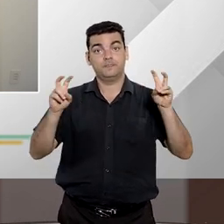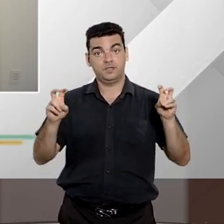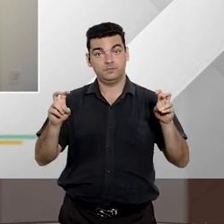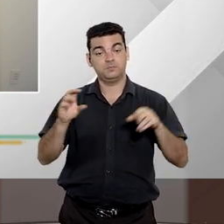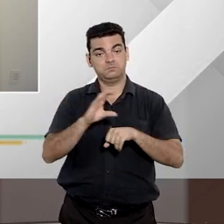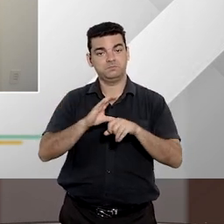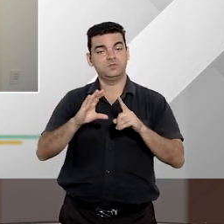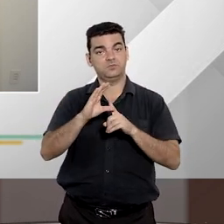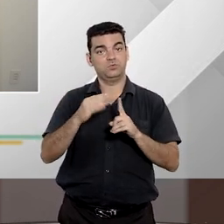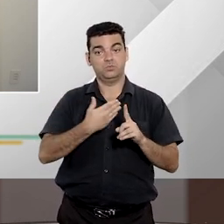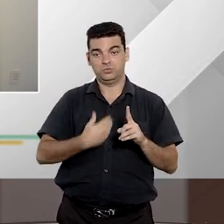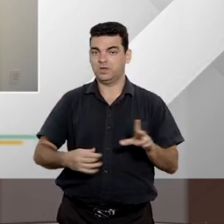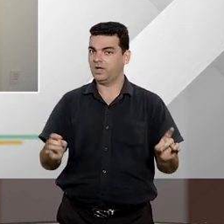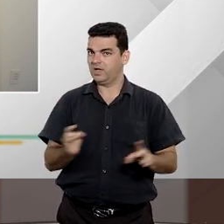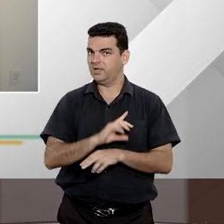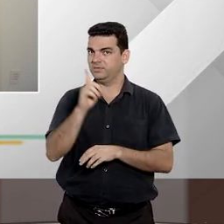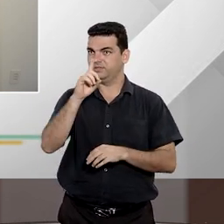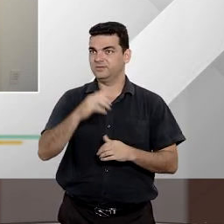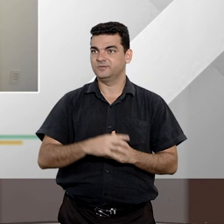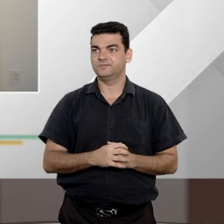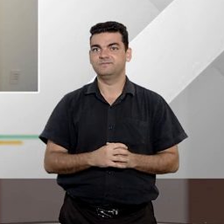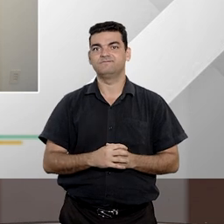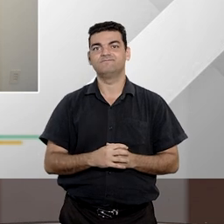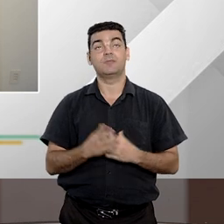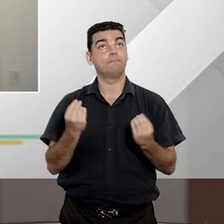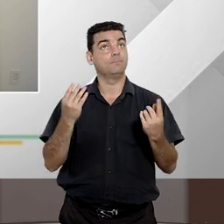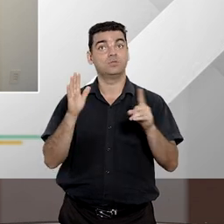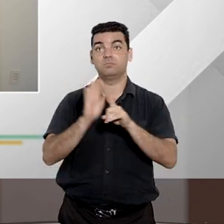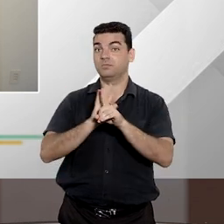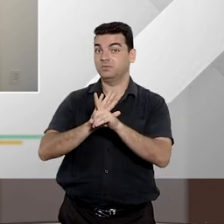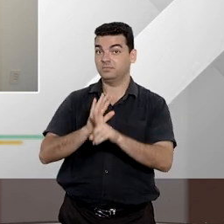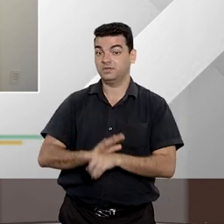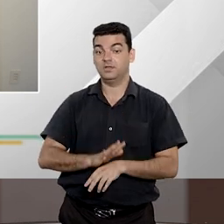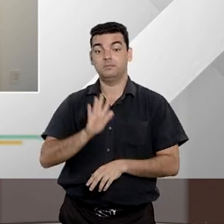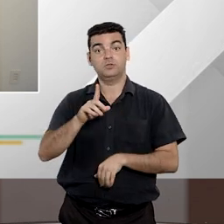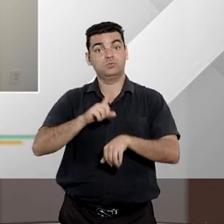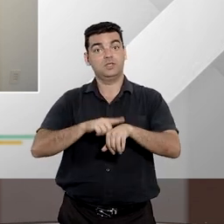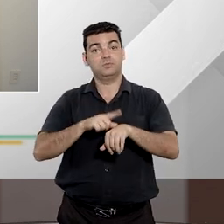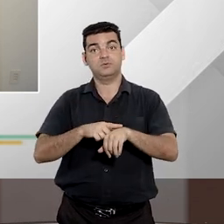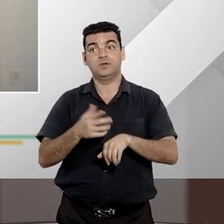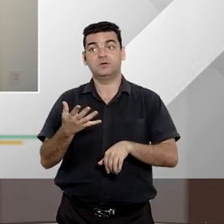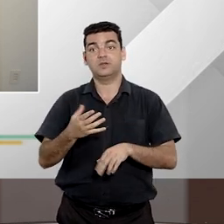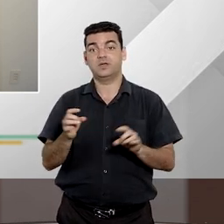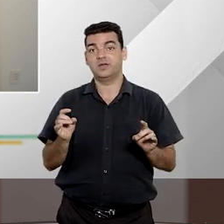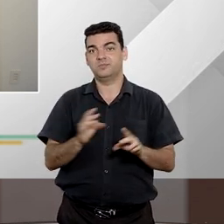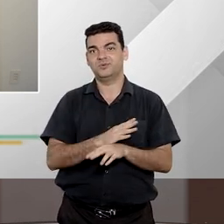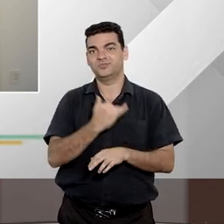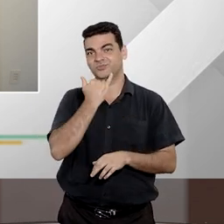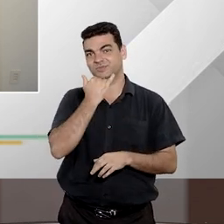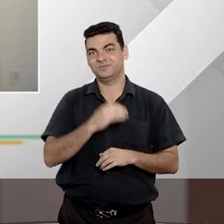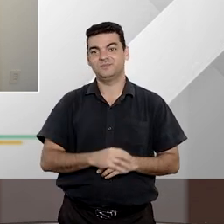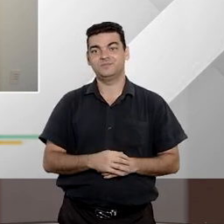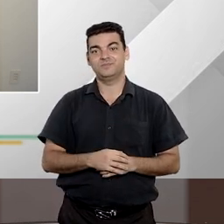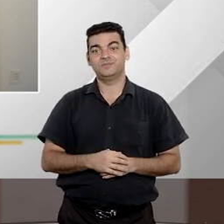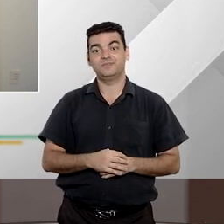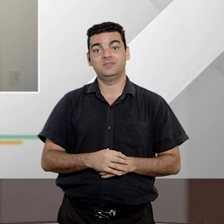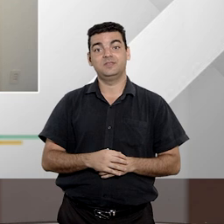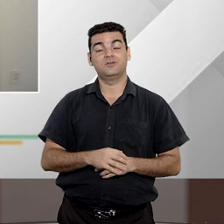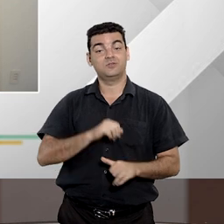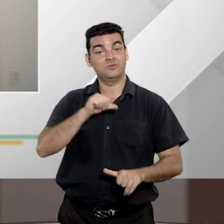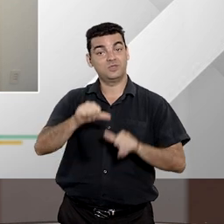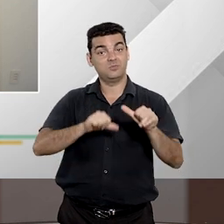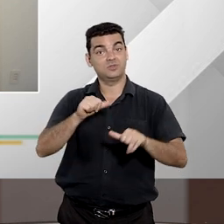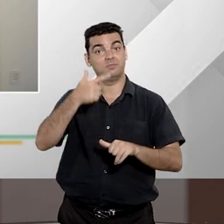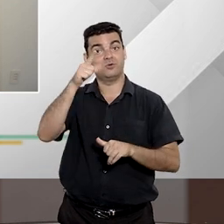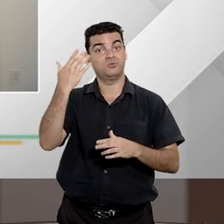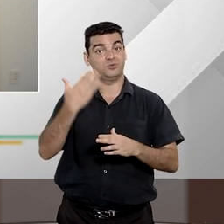ação civil pública não se encerra a gente tem várias perguntas a serem feitas mas o nosso tempo aí urge e a gente tem que já passar para o outro remédio